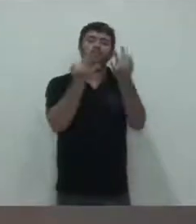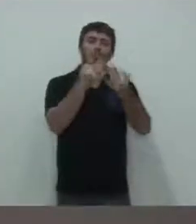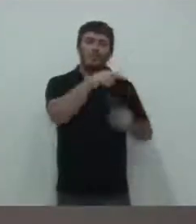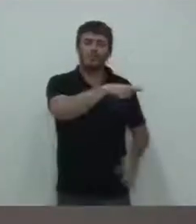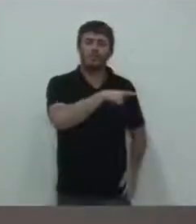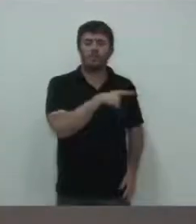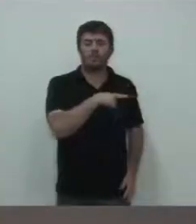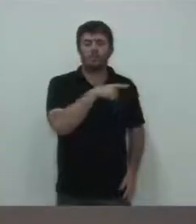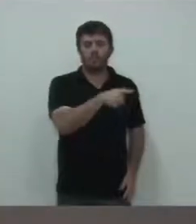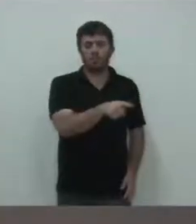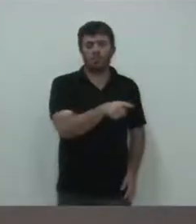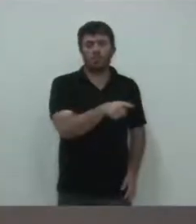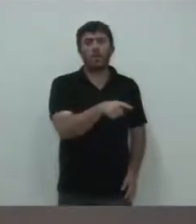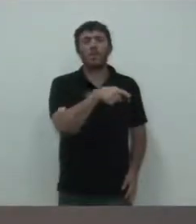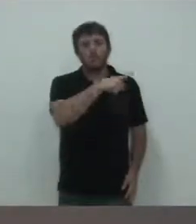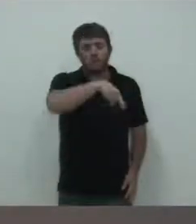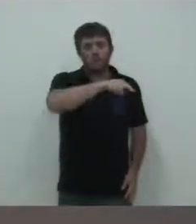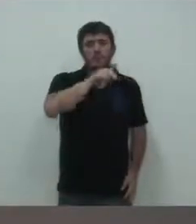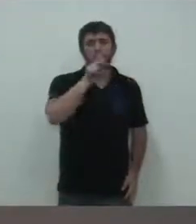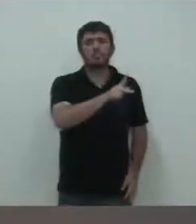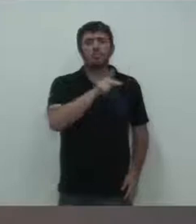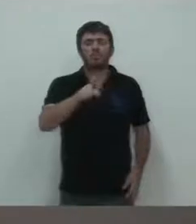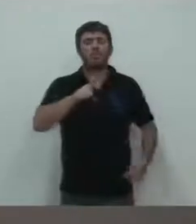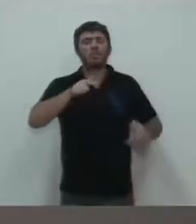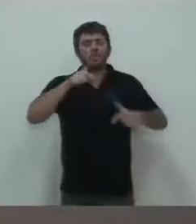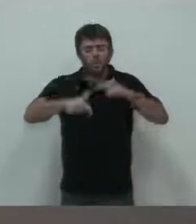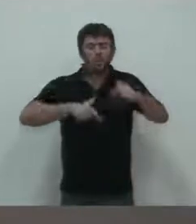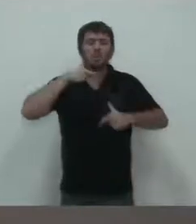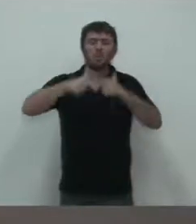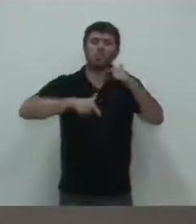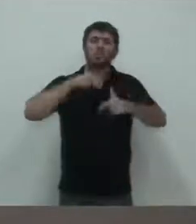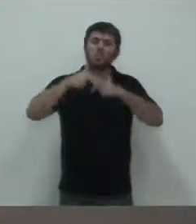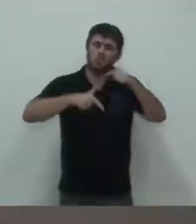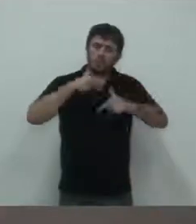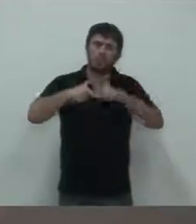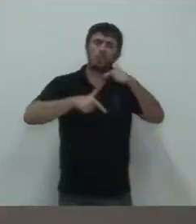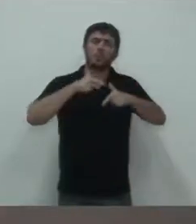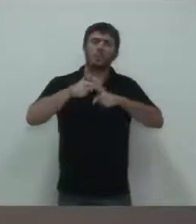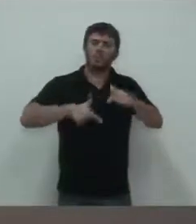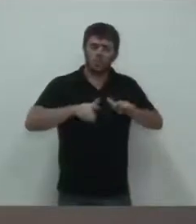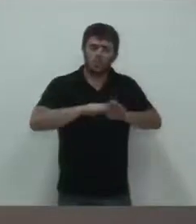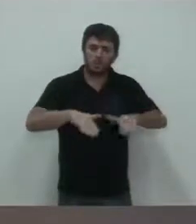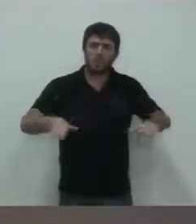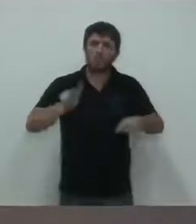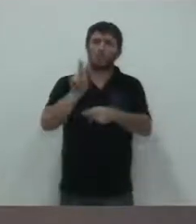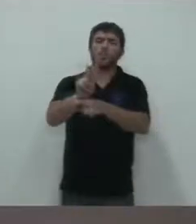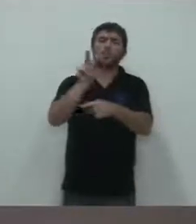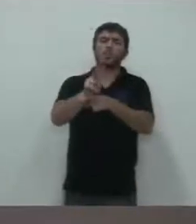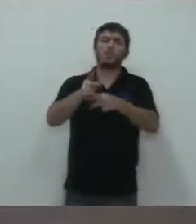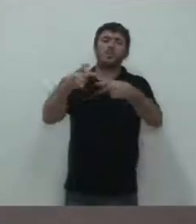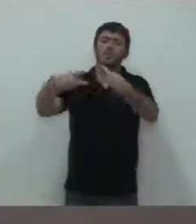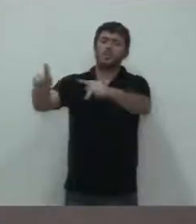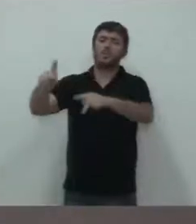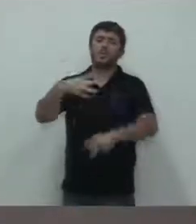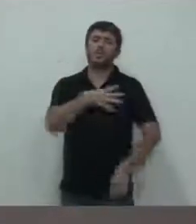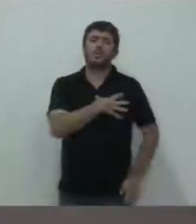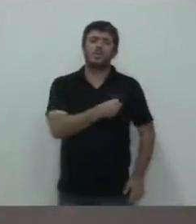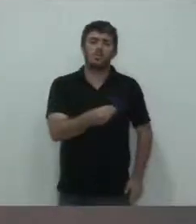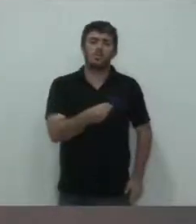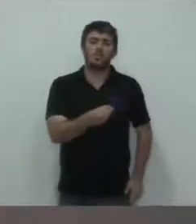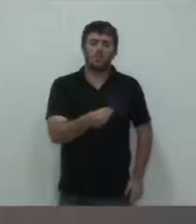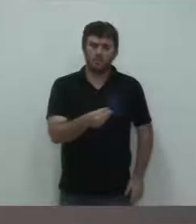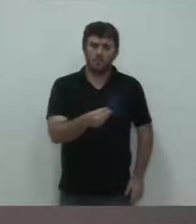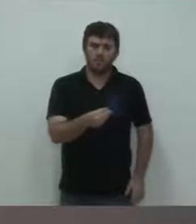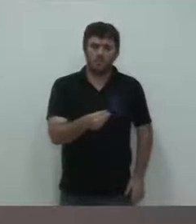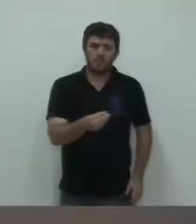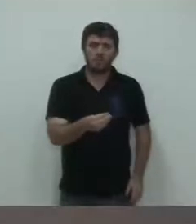professores que trabalham com as suas crianças, que têm o seu tempo com eles.